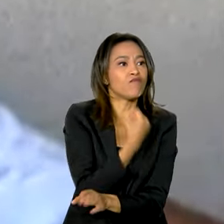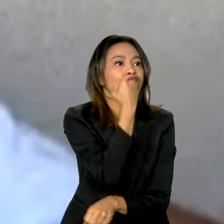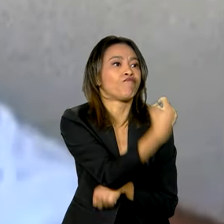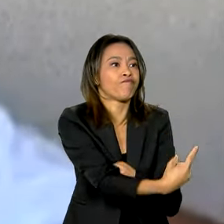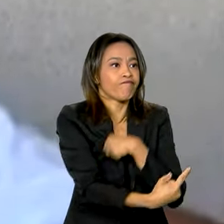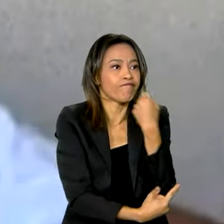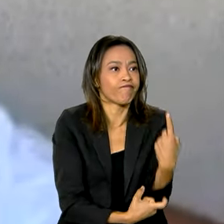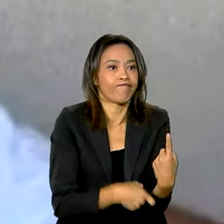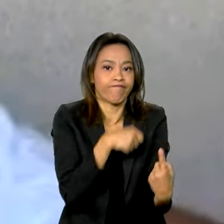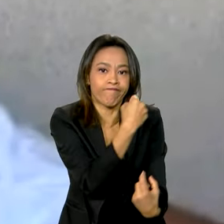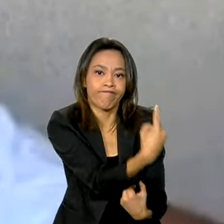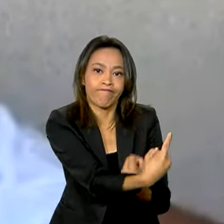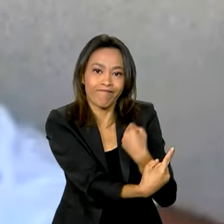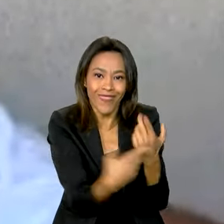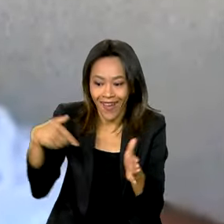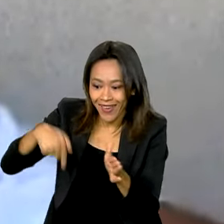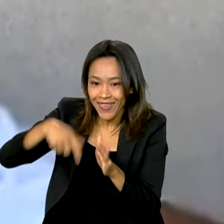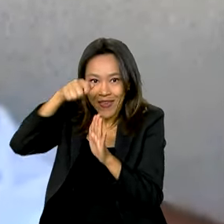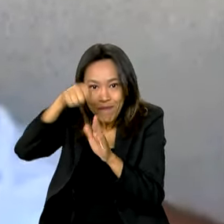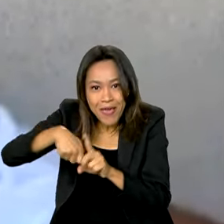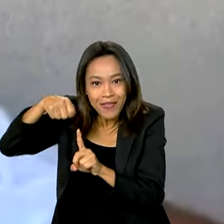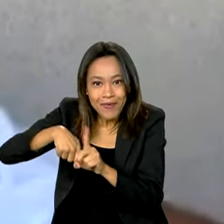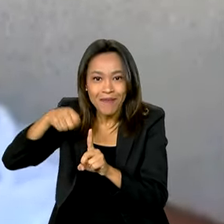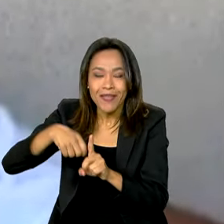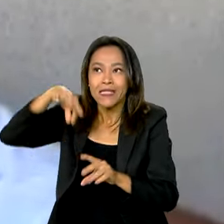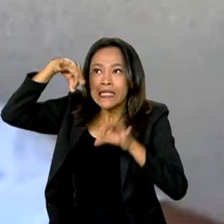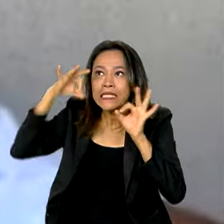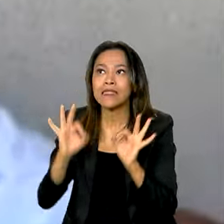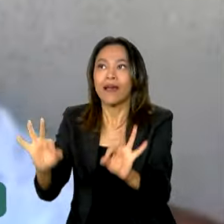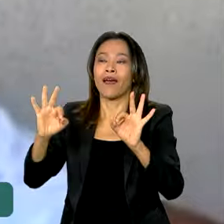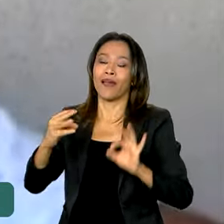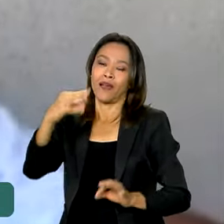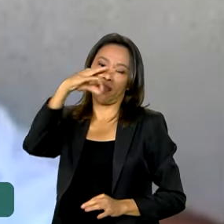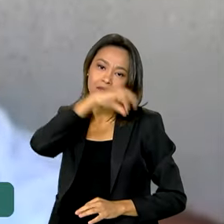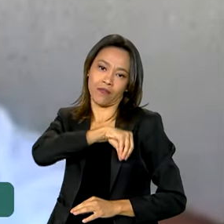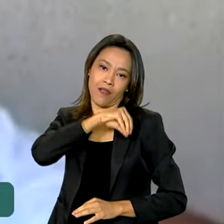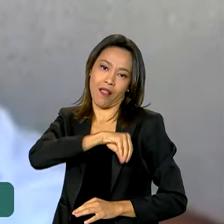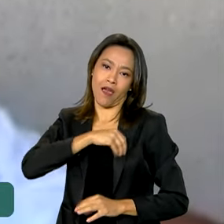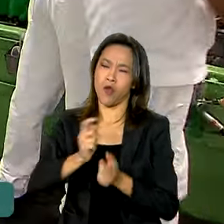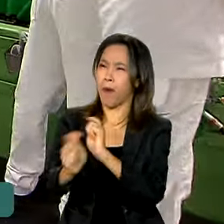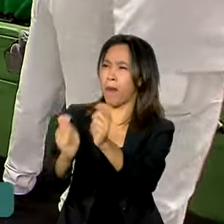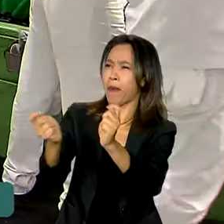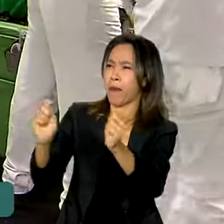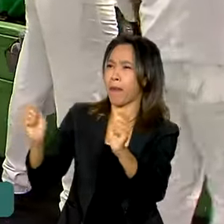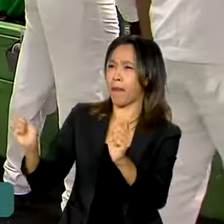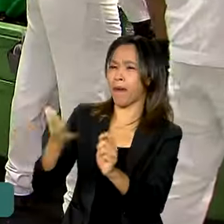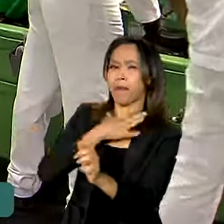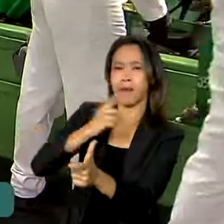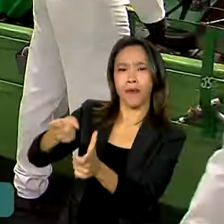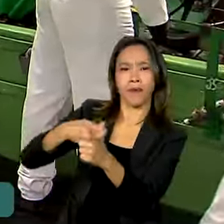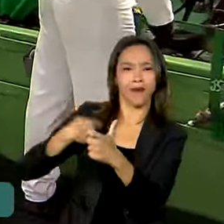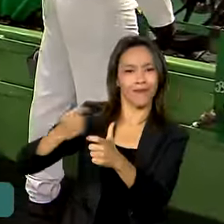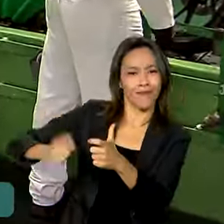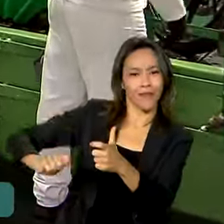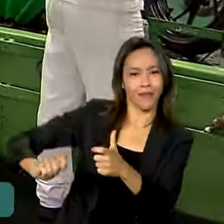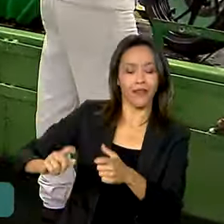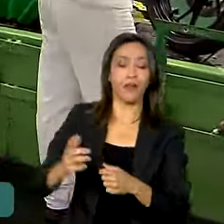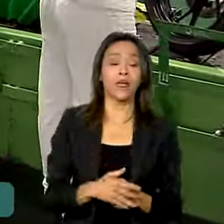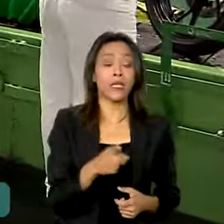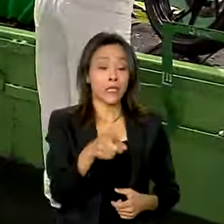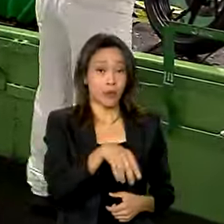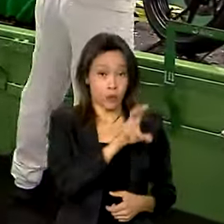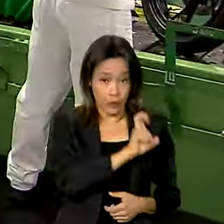porque eu sei que todo mês eu vou ter meu pagamento certo ali na minha conta para poder pagar e honrar com minhas dívidas Nos cinco primeiros meses de